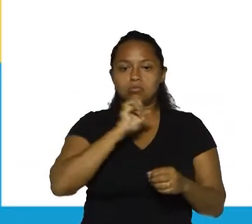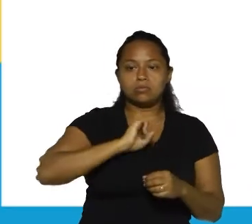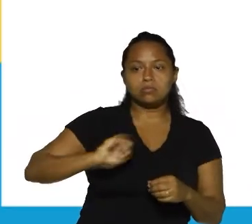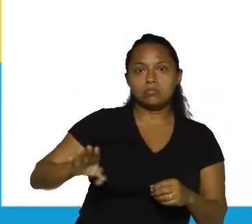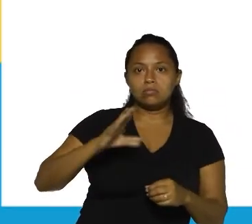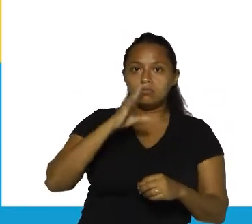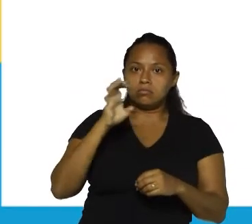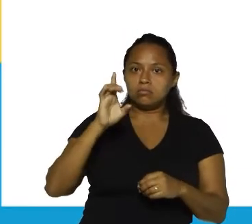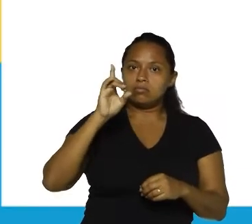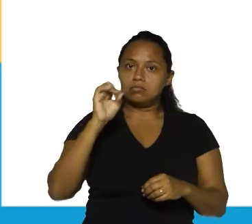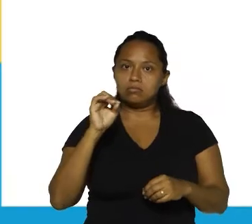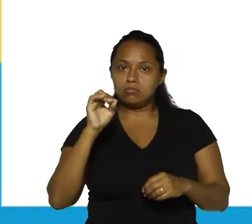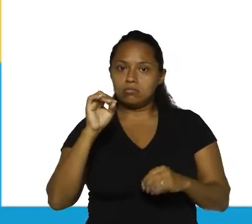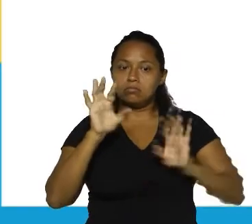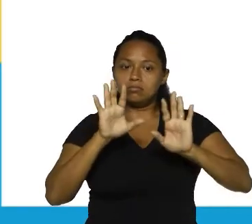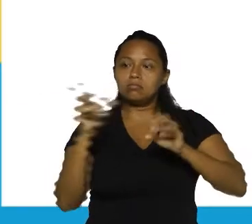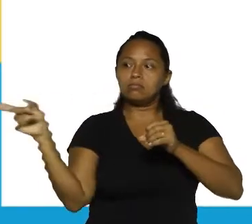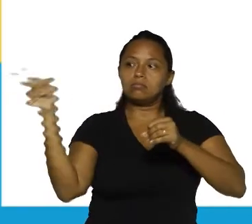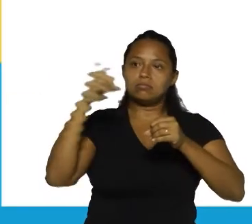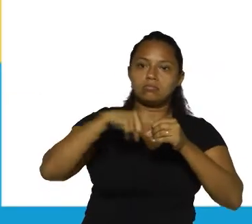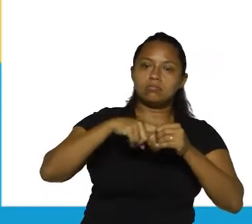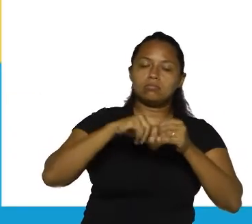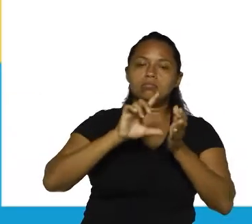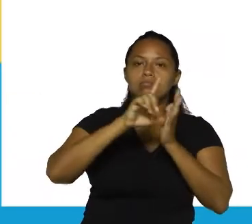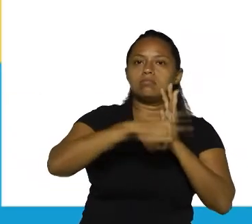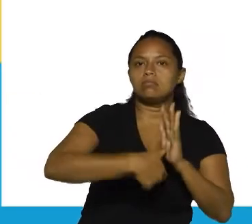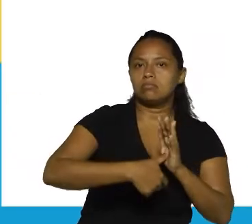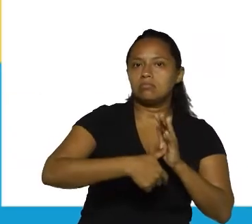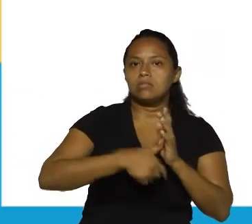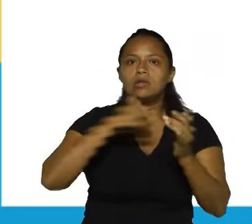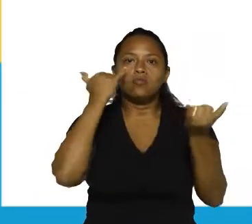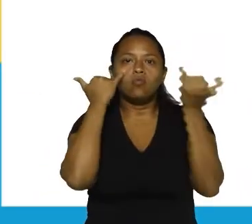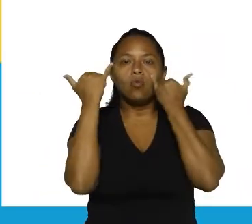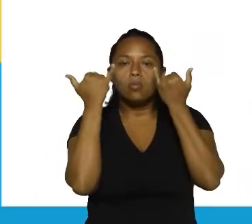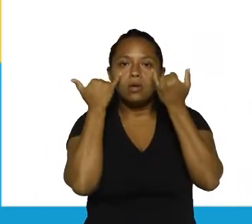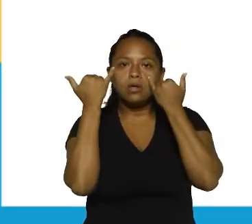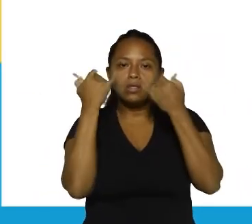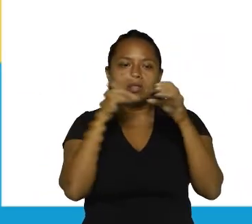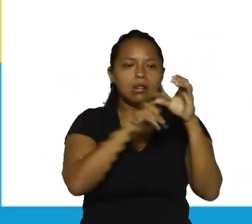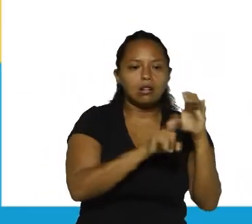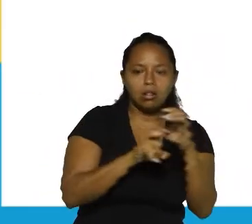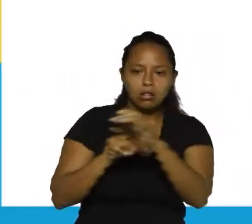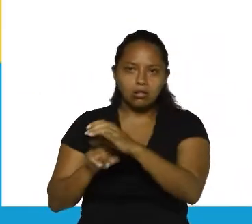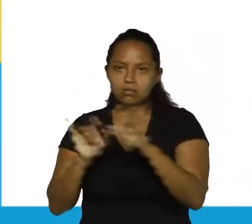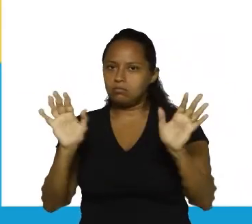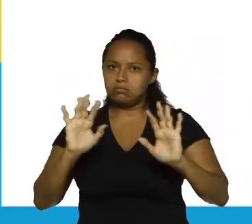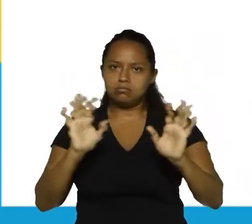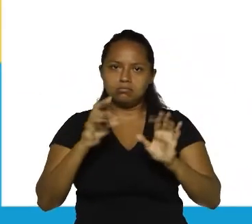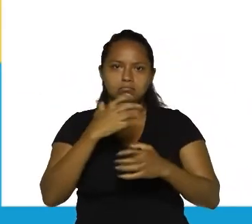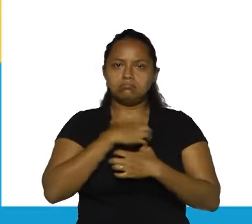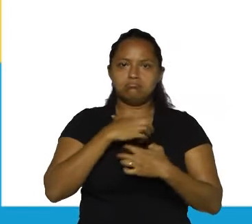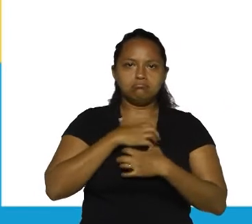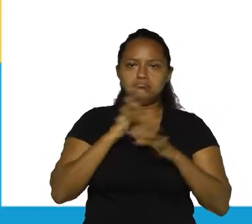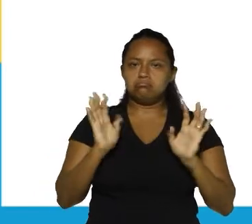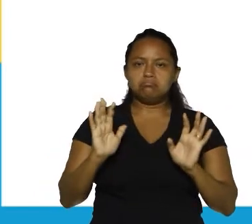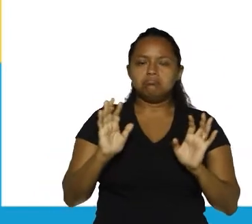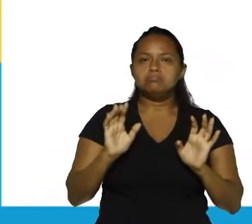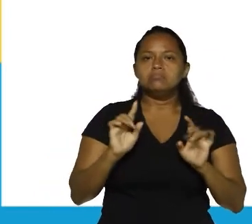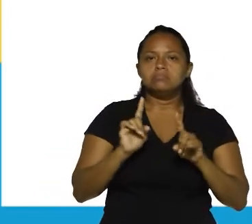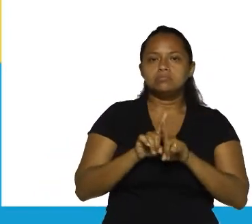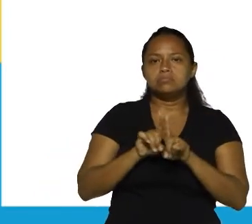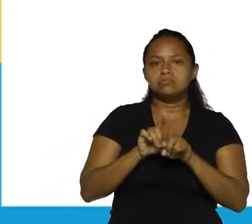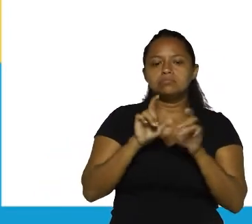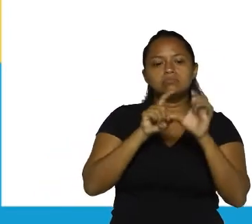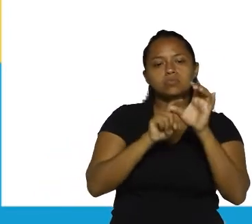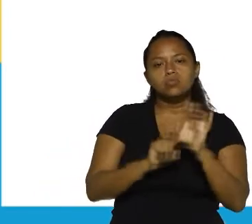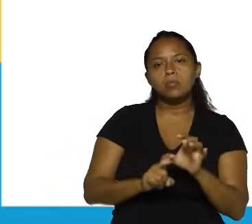cedo, voltarei tarde. São duas informações que não dependem uma da outra para fazer sentido e também